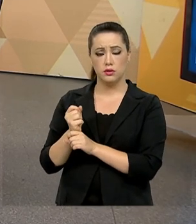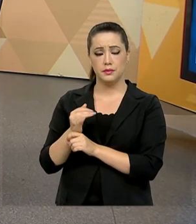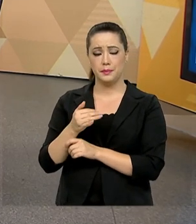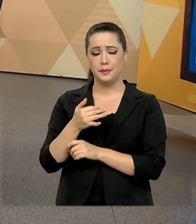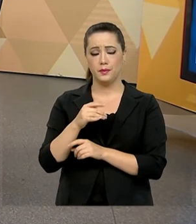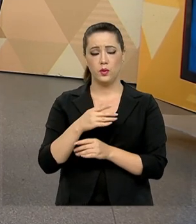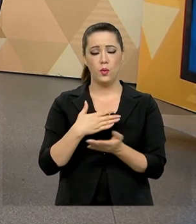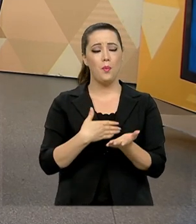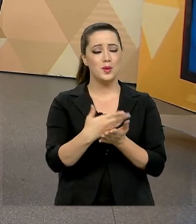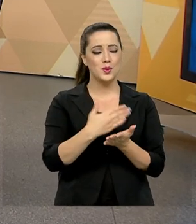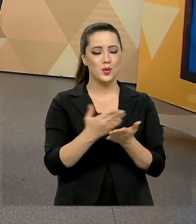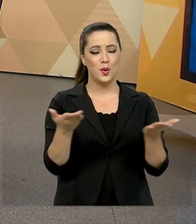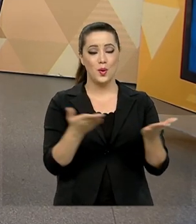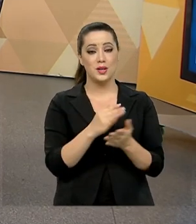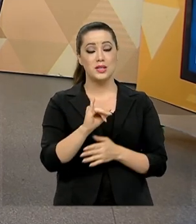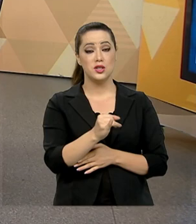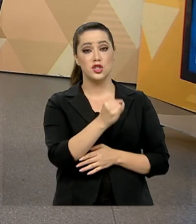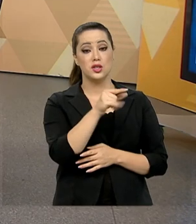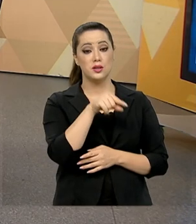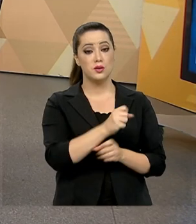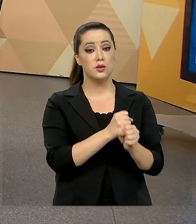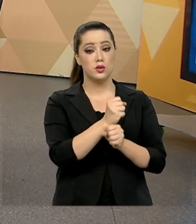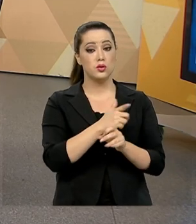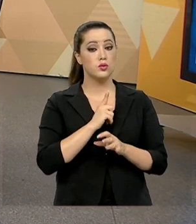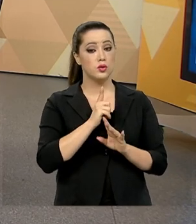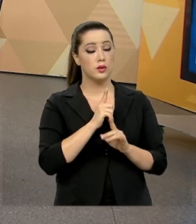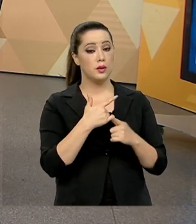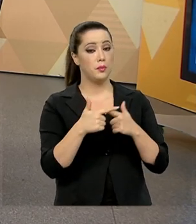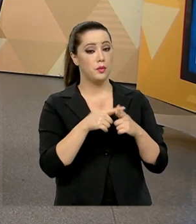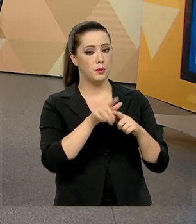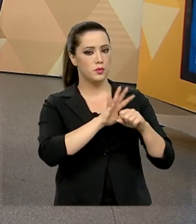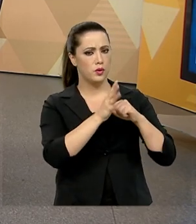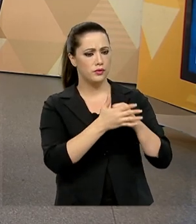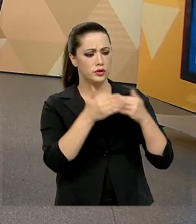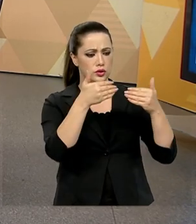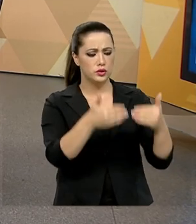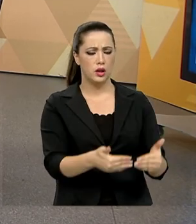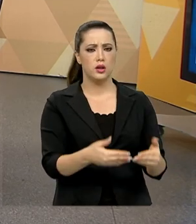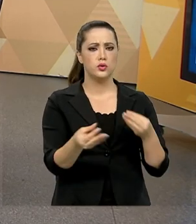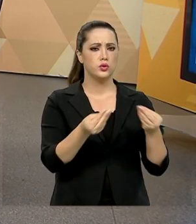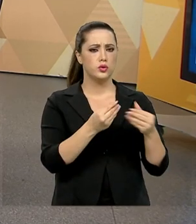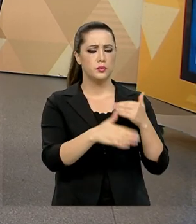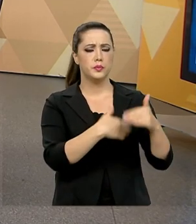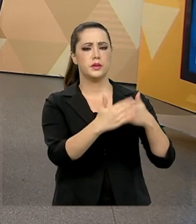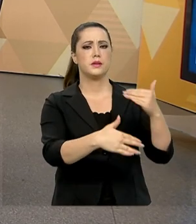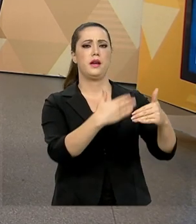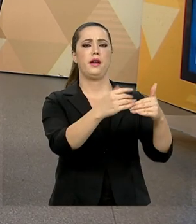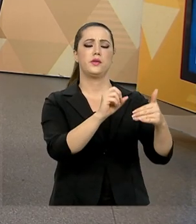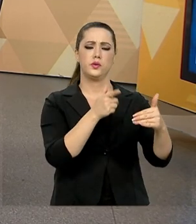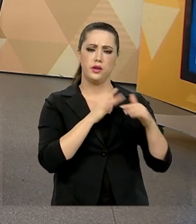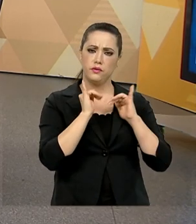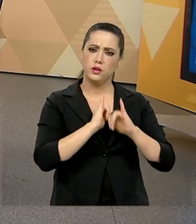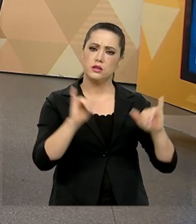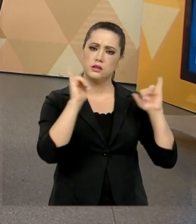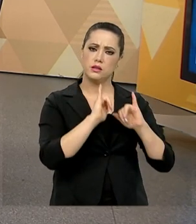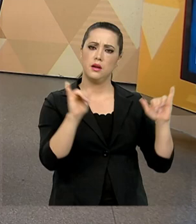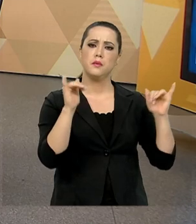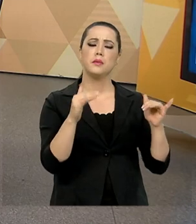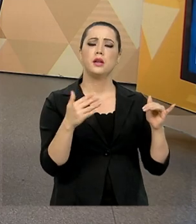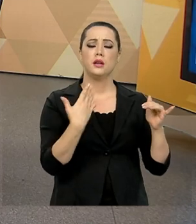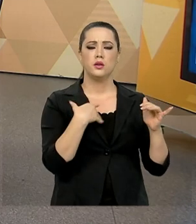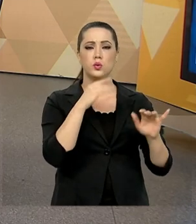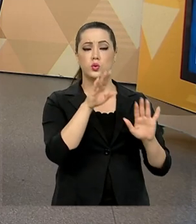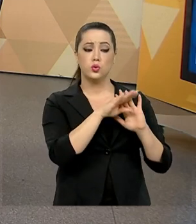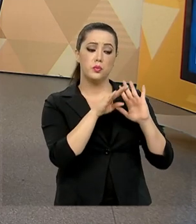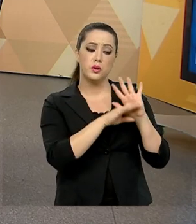pandemia do coronavírus para ser enfrentada. Como é que foi esse processo? Houve o lançamento até de um programa